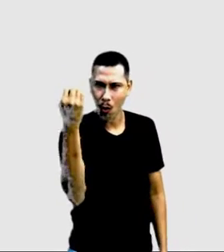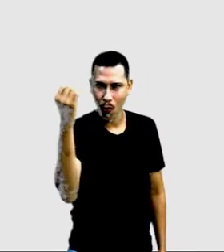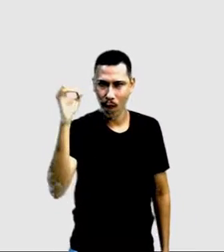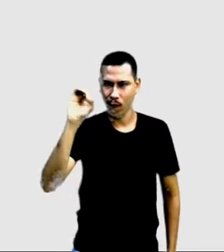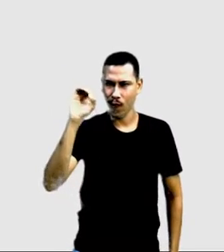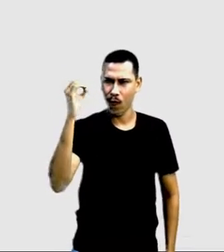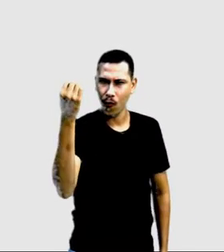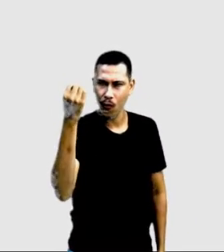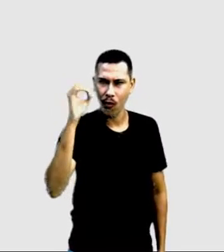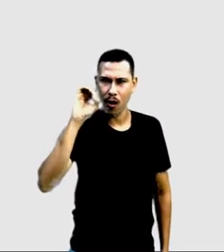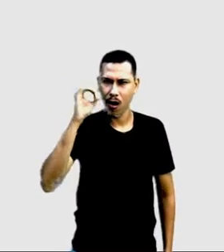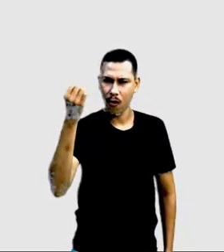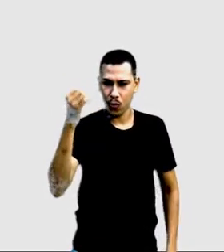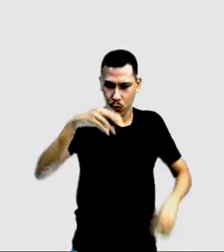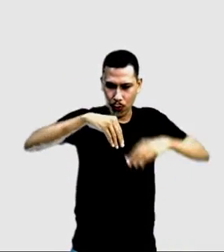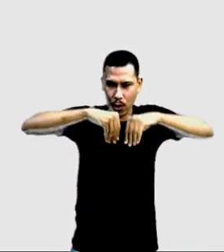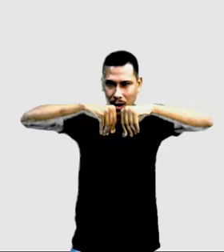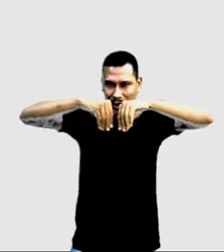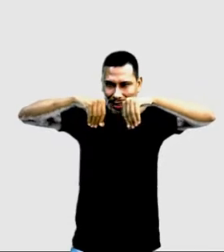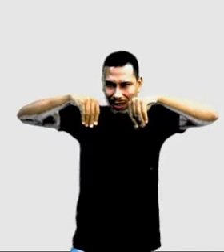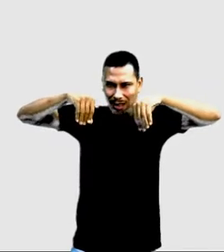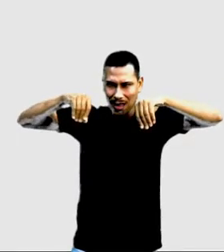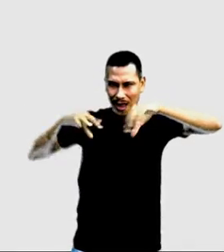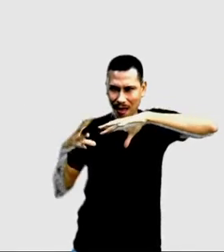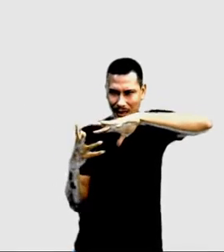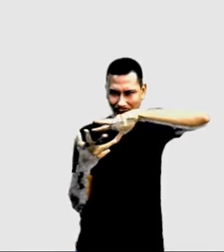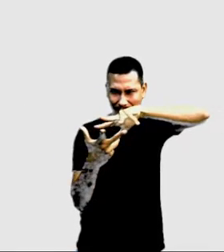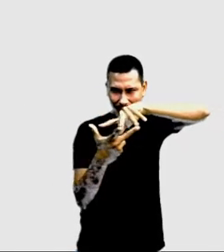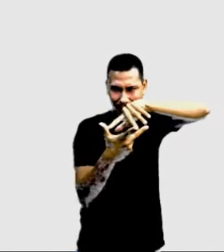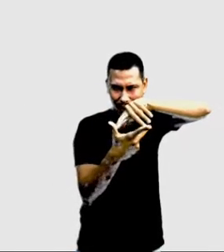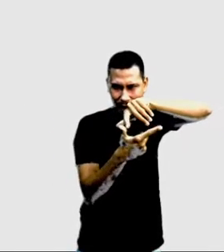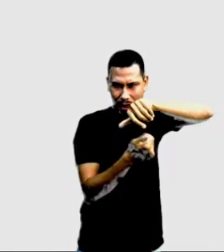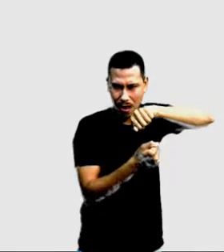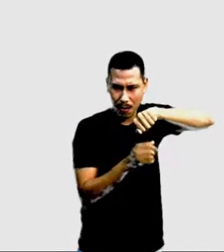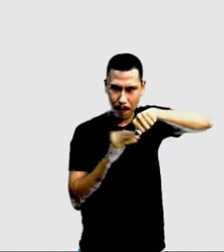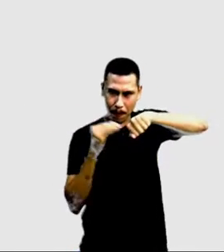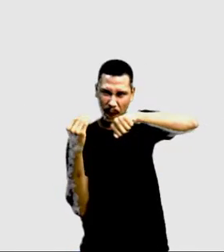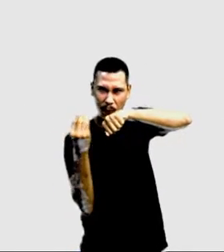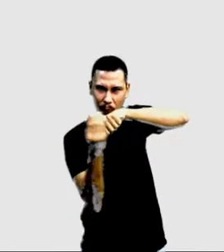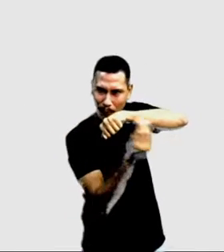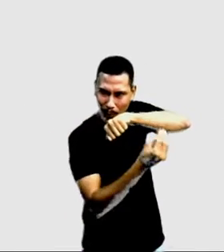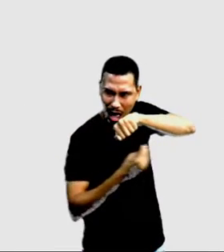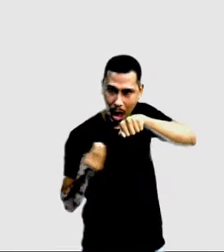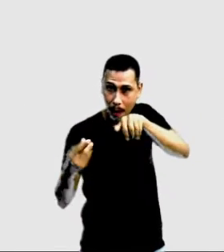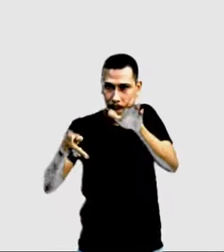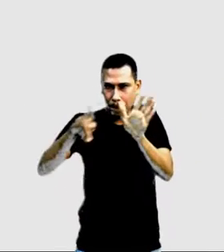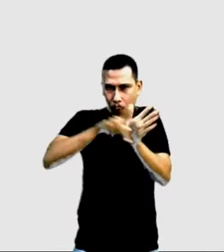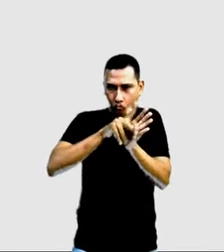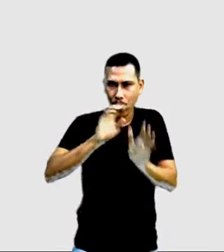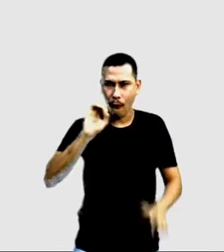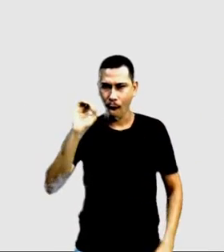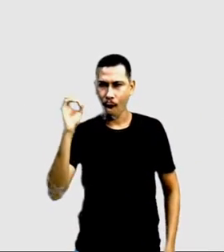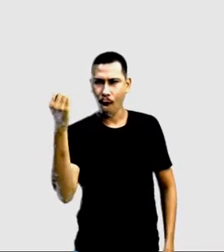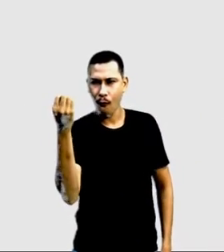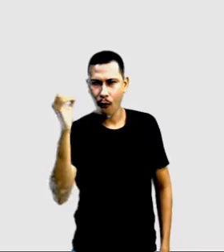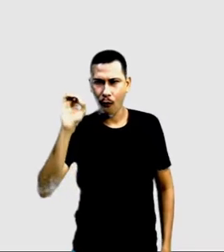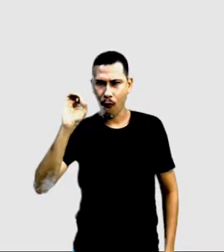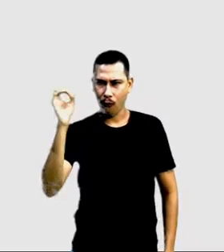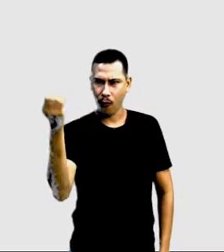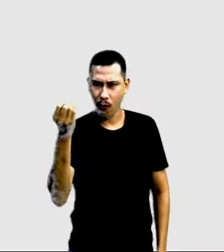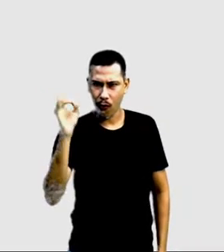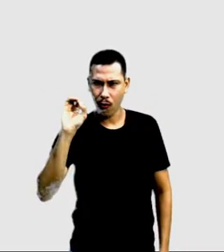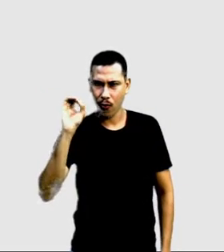a Terra realiza em torno de seu próprio eixo. É como se ela